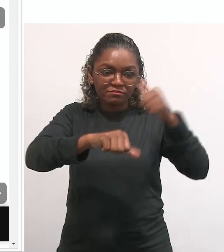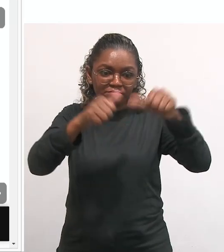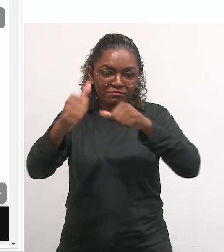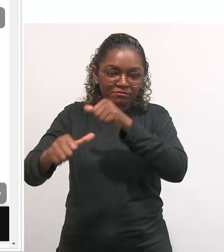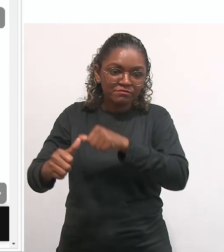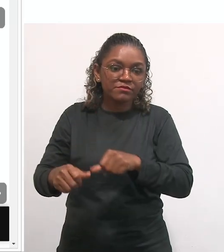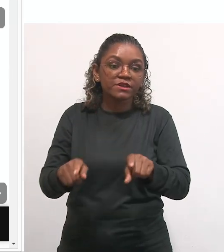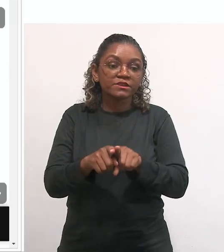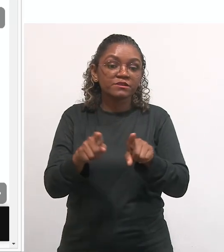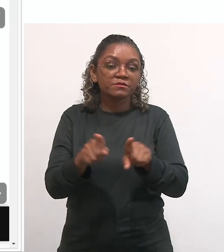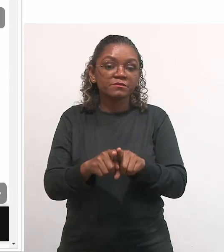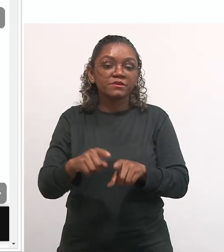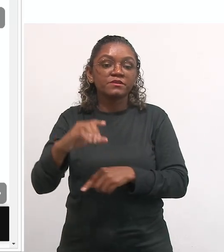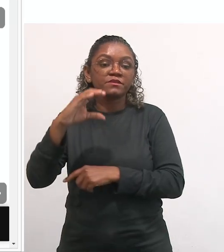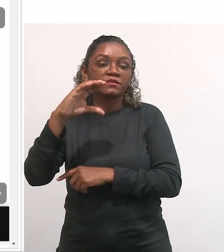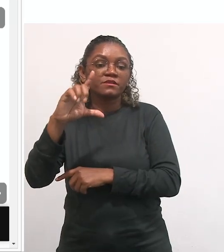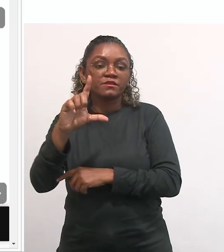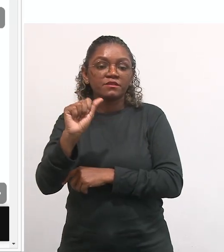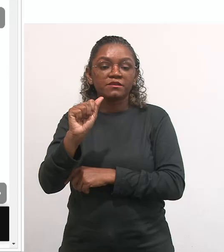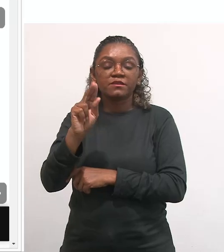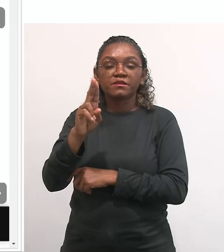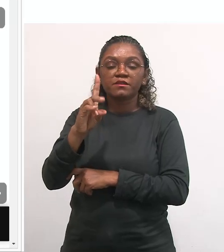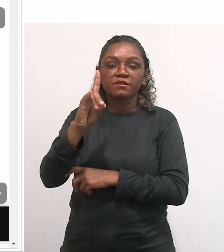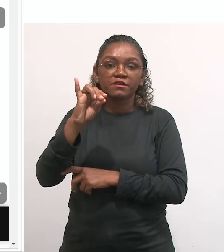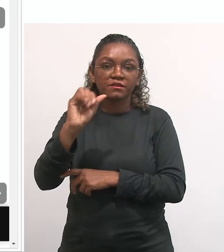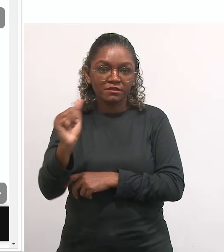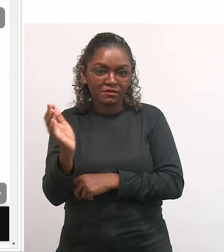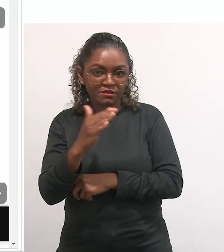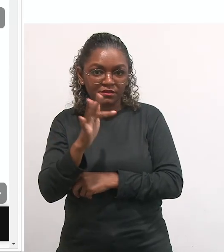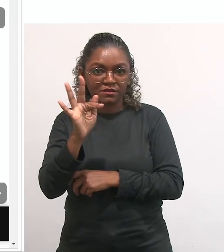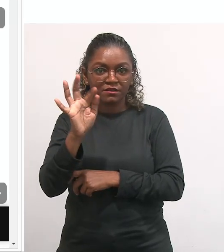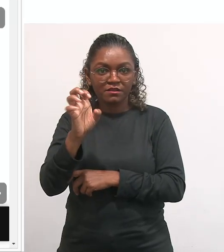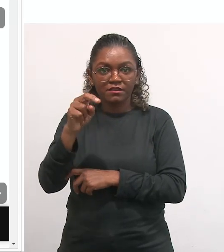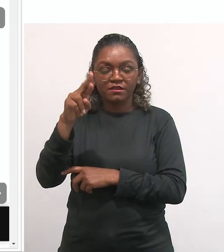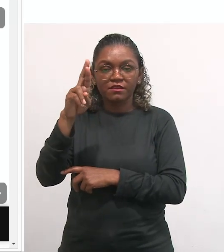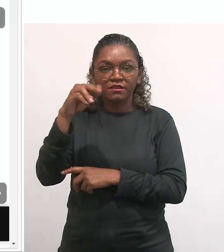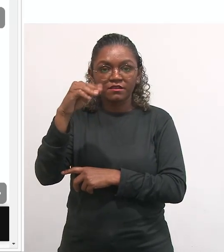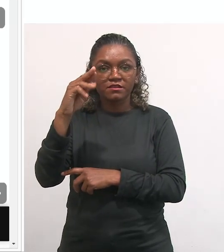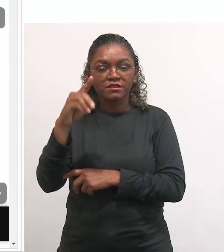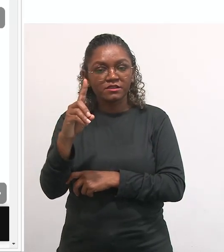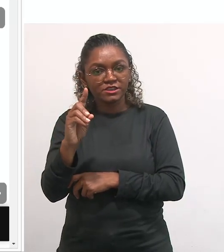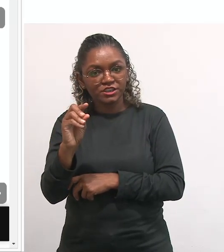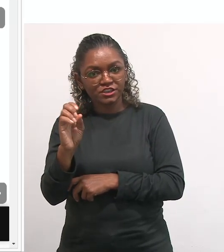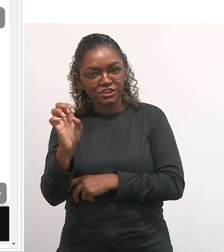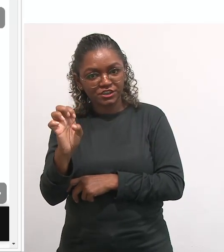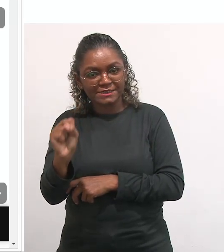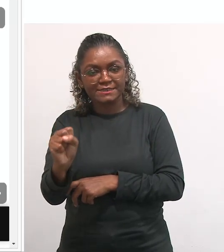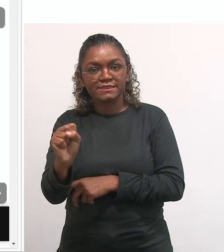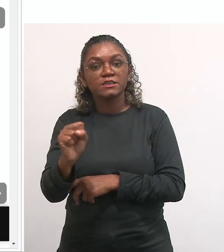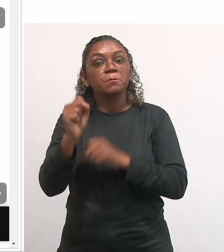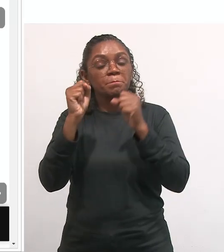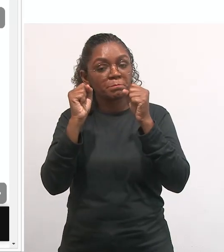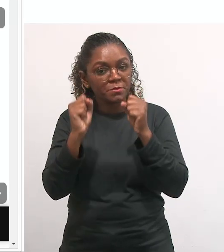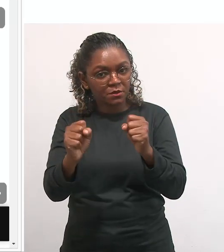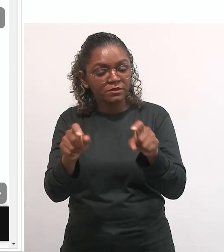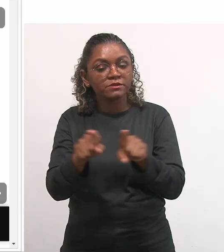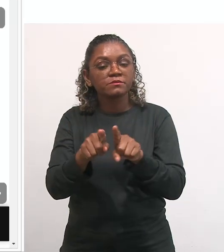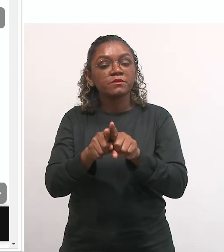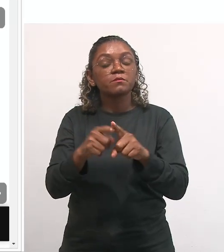E a avaliação das aprendizagens da Cláudia Fernandes, também é um título que tem uma